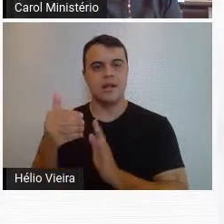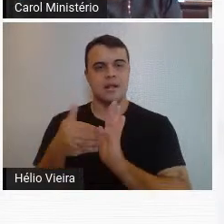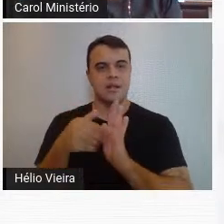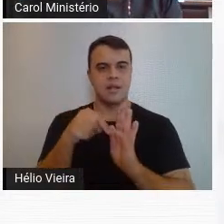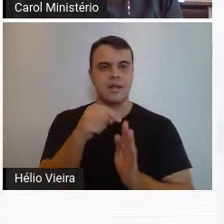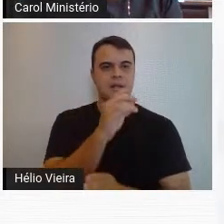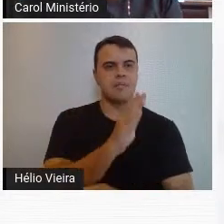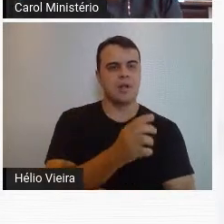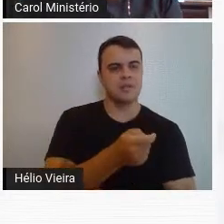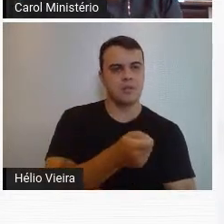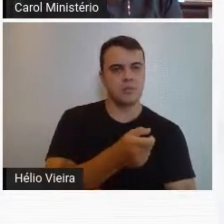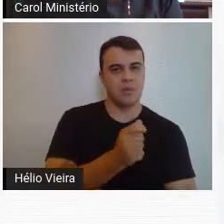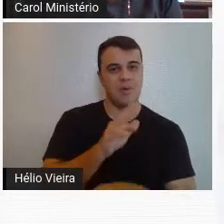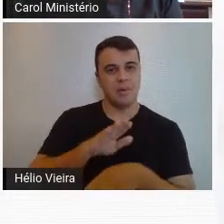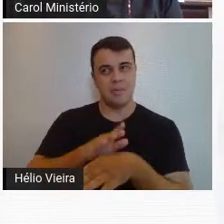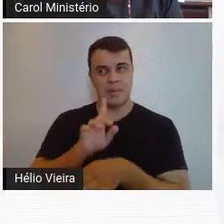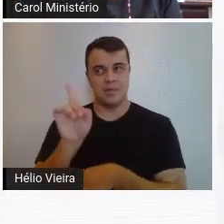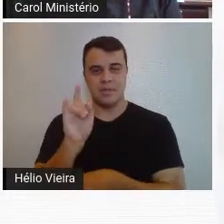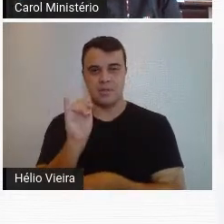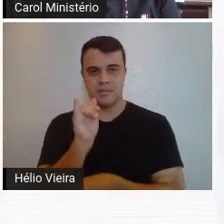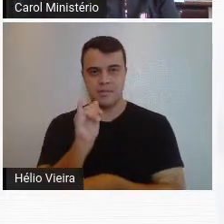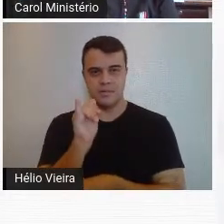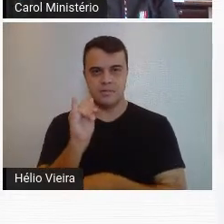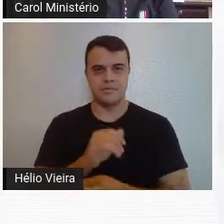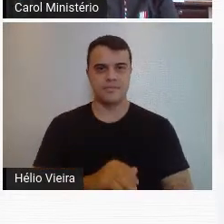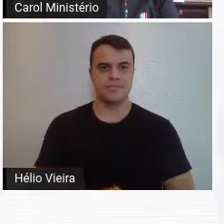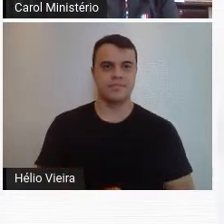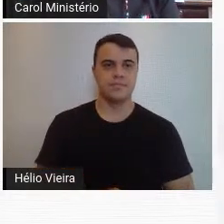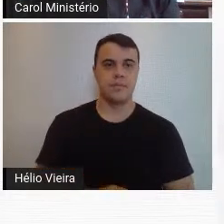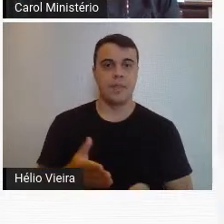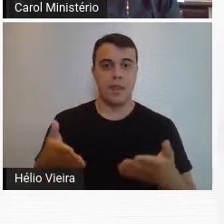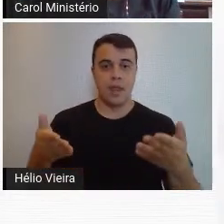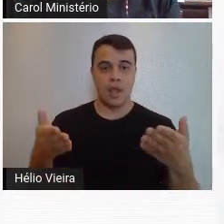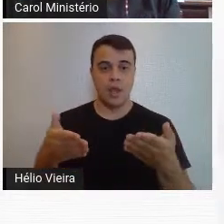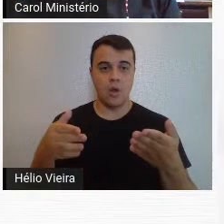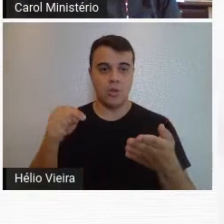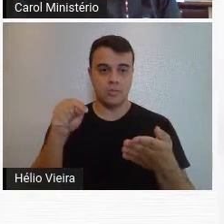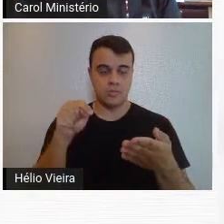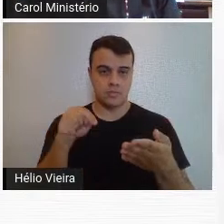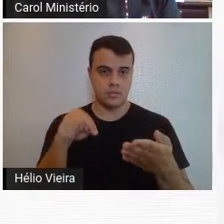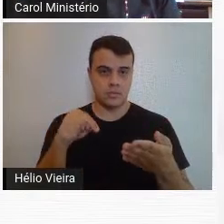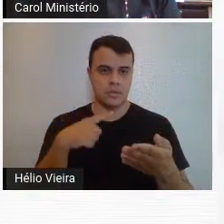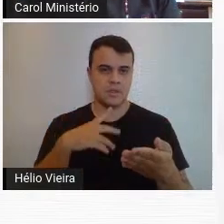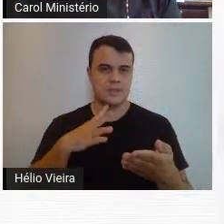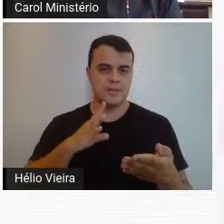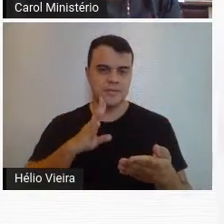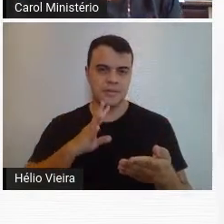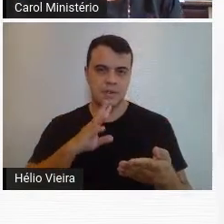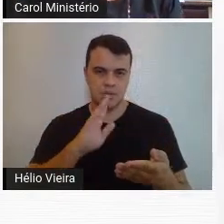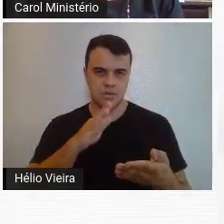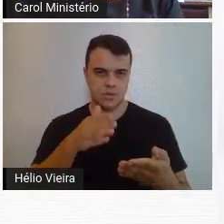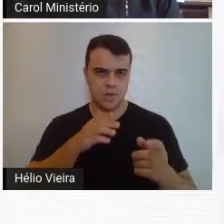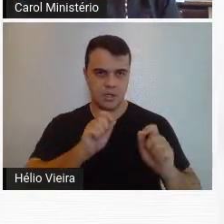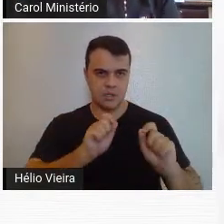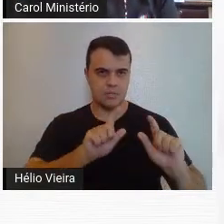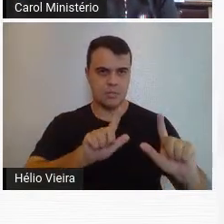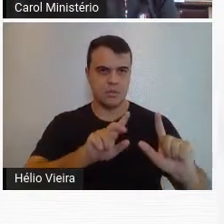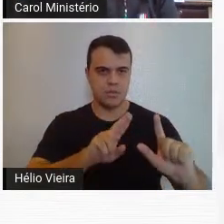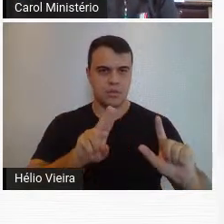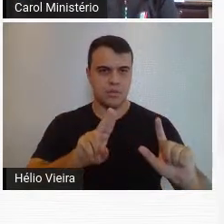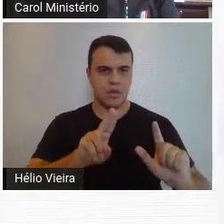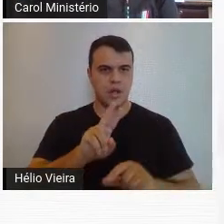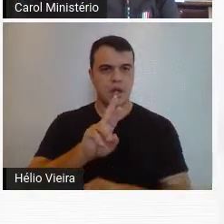aqui no Brasil e em Minas. Aqui é uma obra, gente, que é muito emblemática, que estava na exposição, que se chama